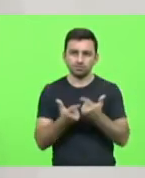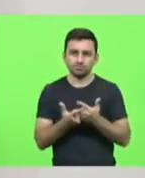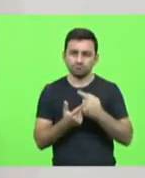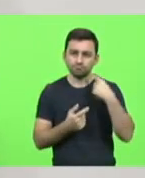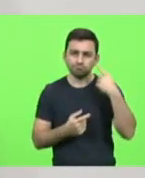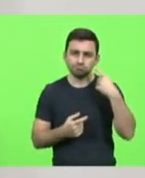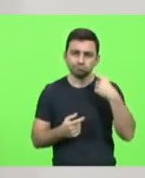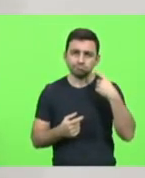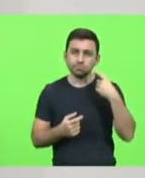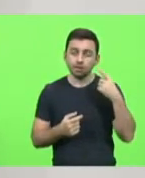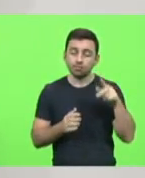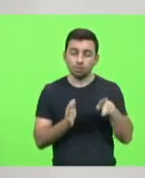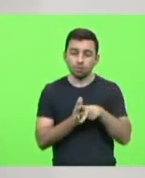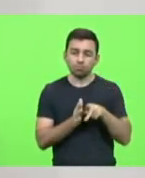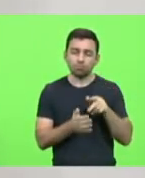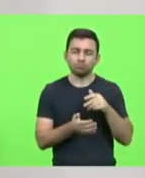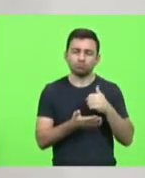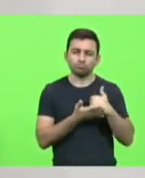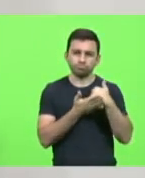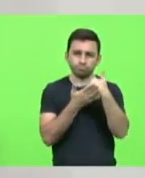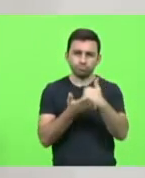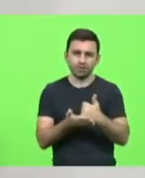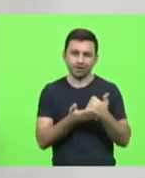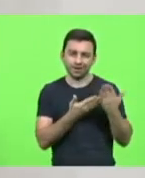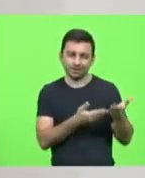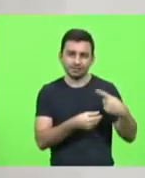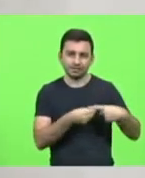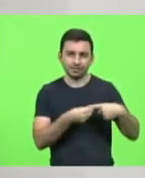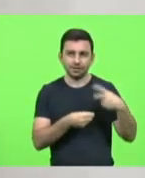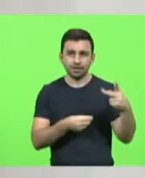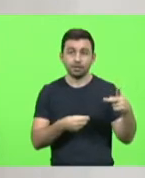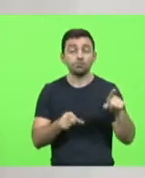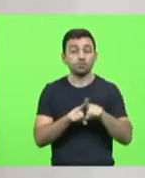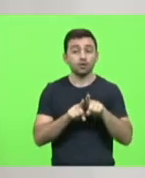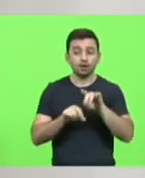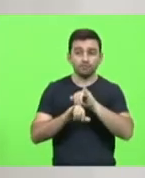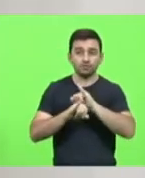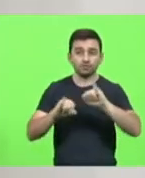apenas pelo seu município, mas vem nos alertar